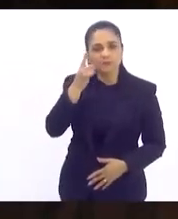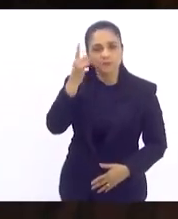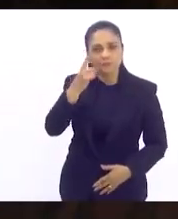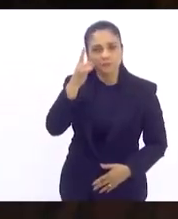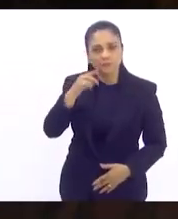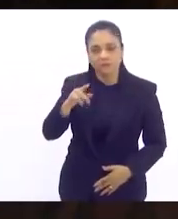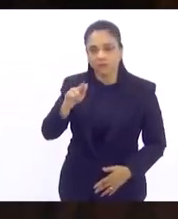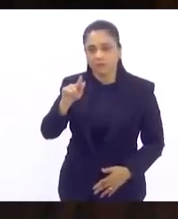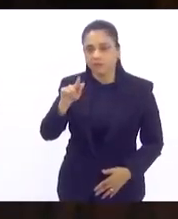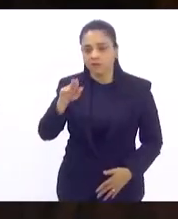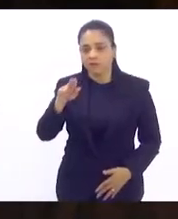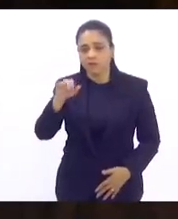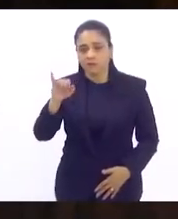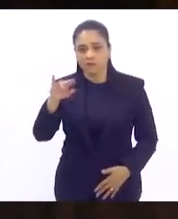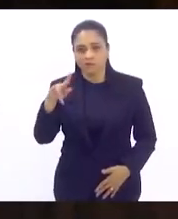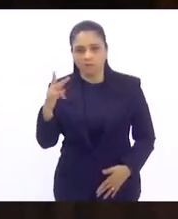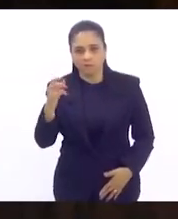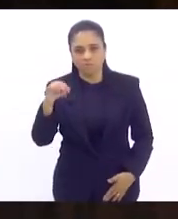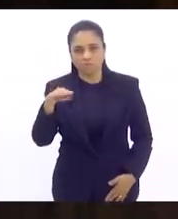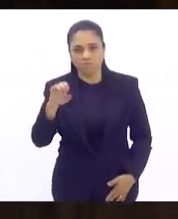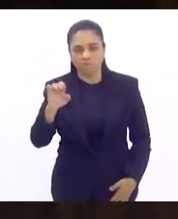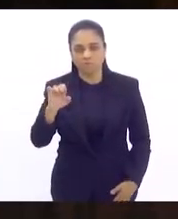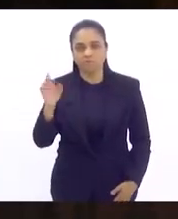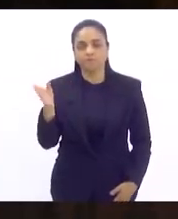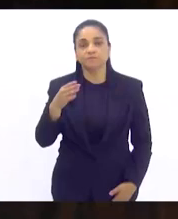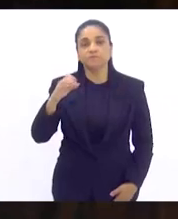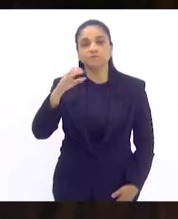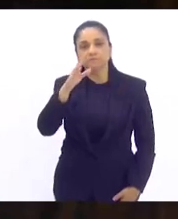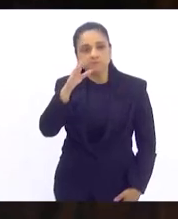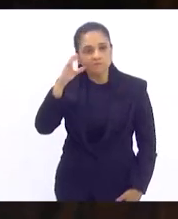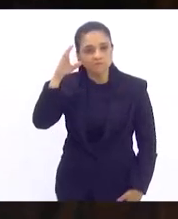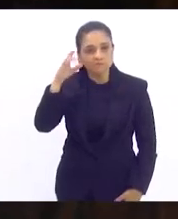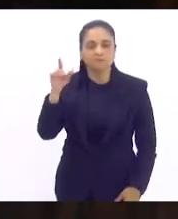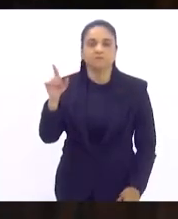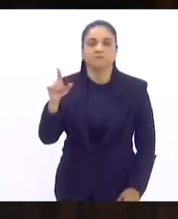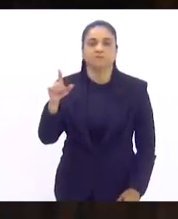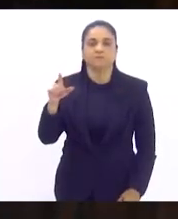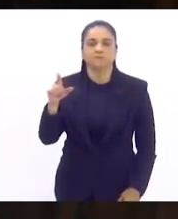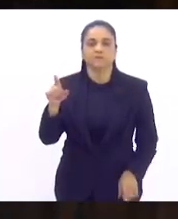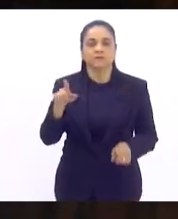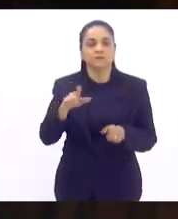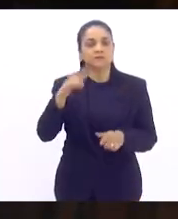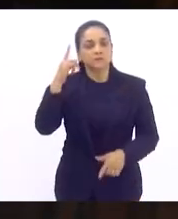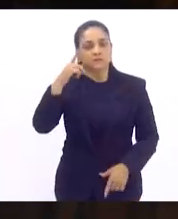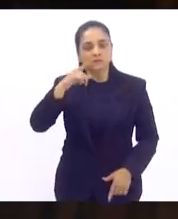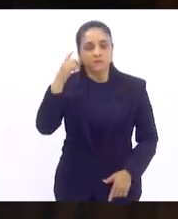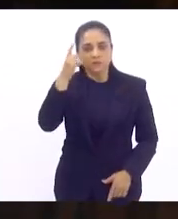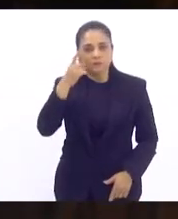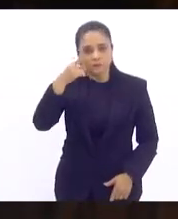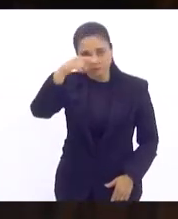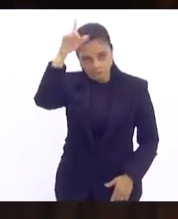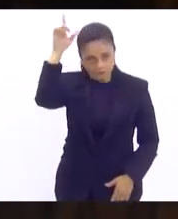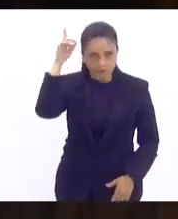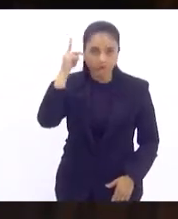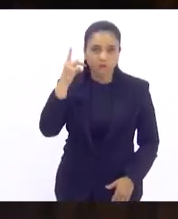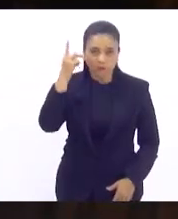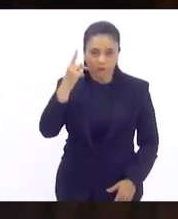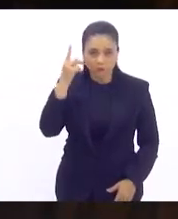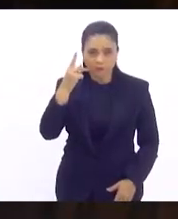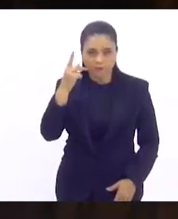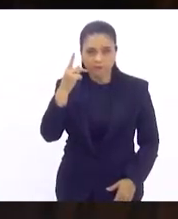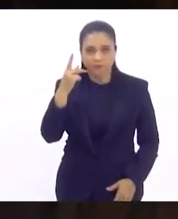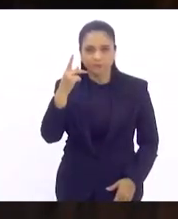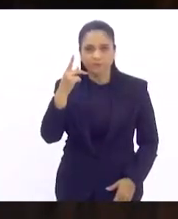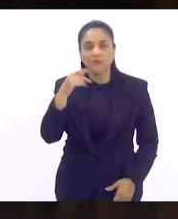Guilherme Della Llorolli, deputada Célia Jordão, deputado Luiz Paulo, Vossa Excelência. Ah,